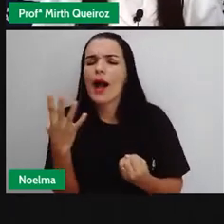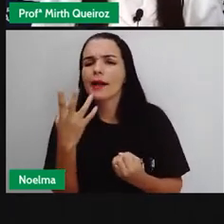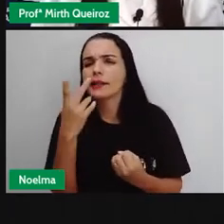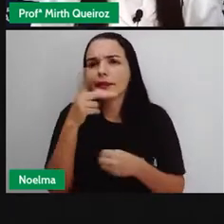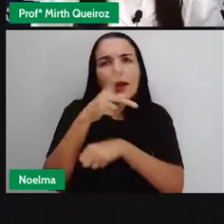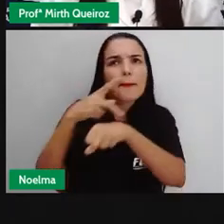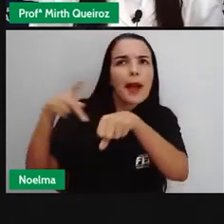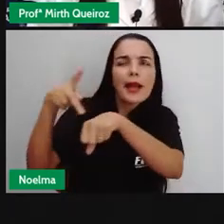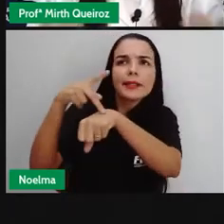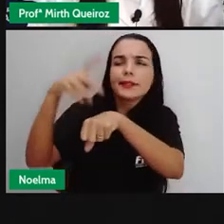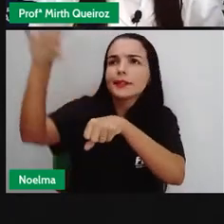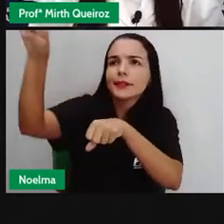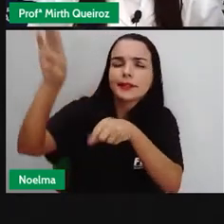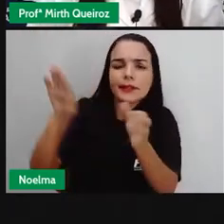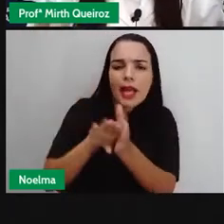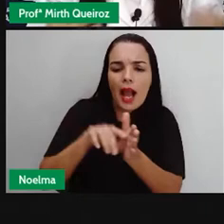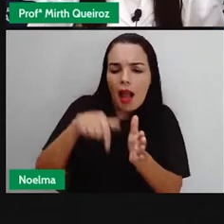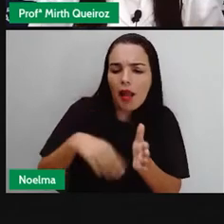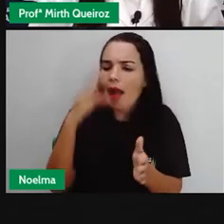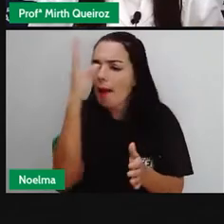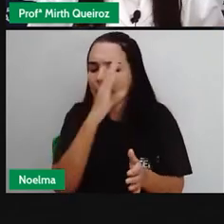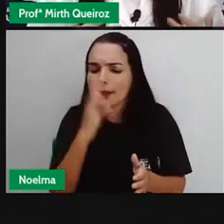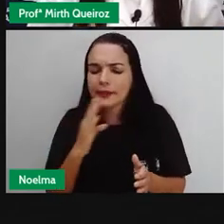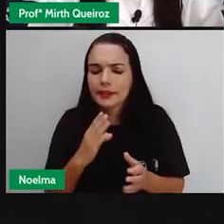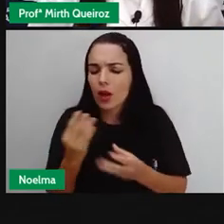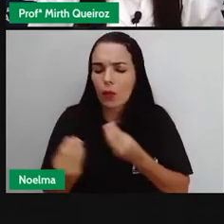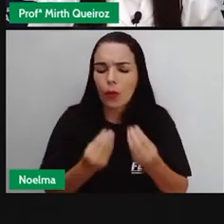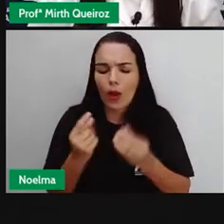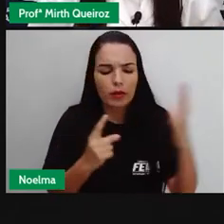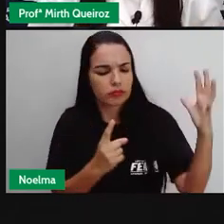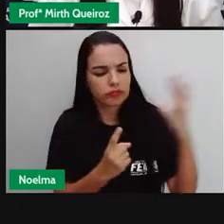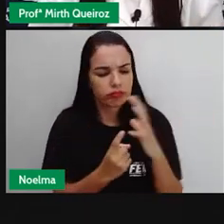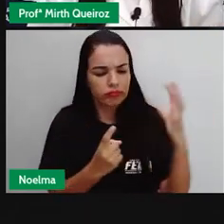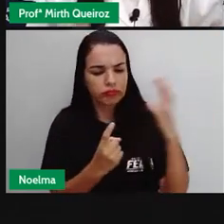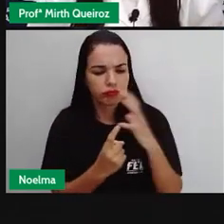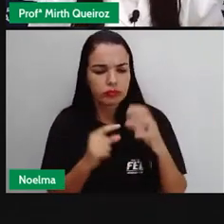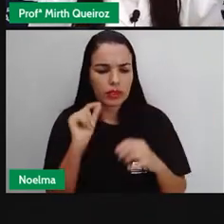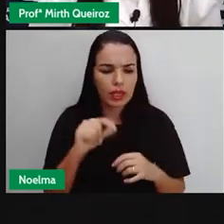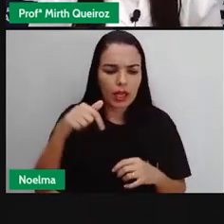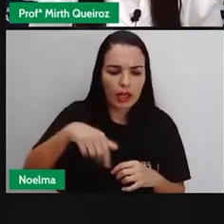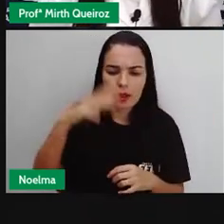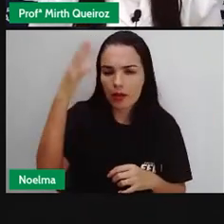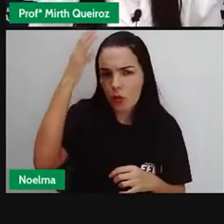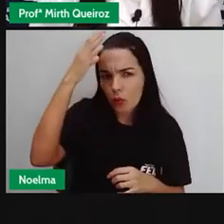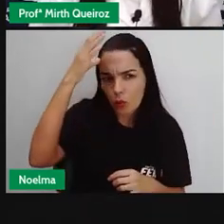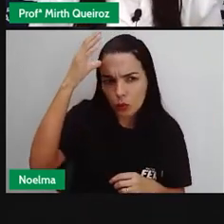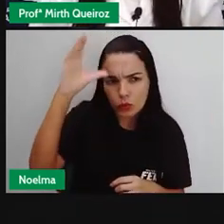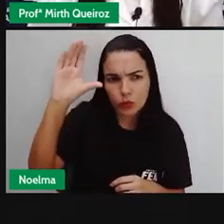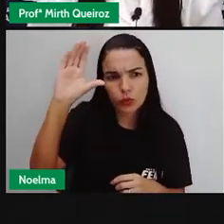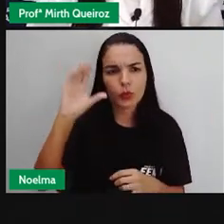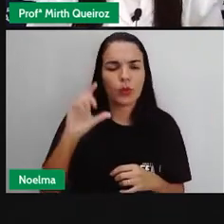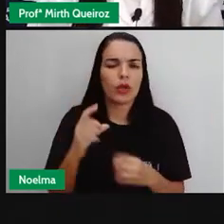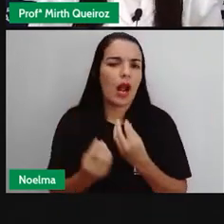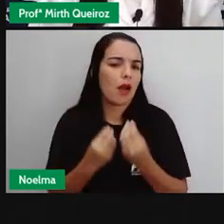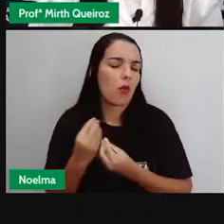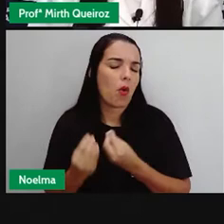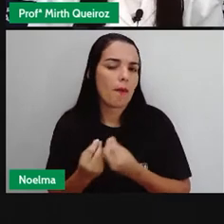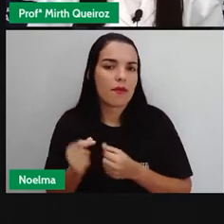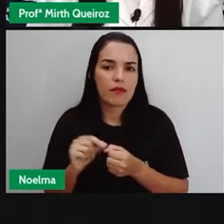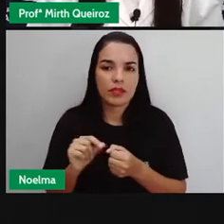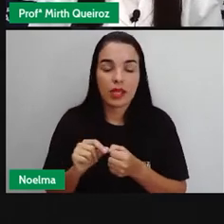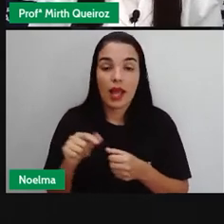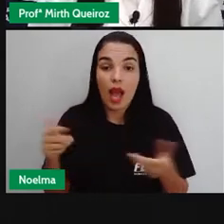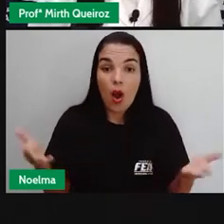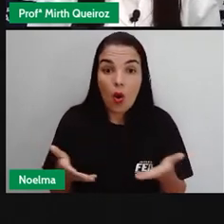vieram aqui, que ajudaram, influenciaram na formação da nossa cultura, falando sobre essas influências e hoje nós vamos